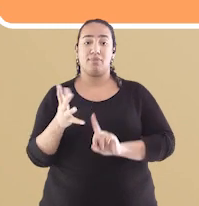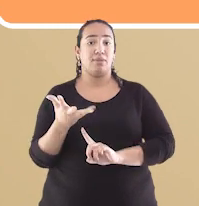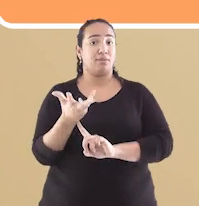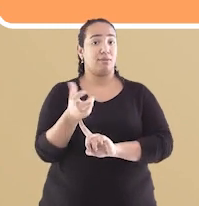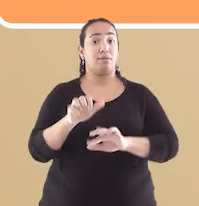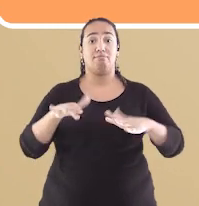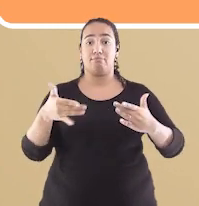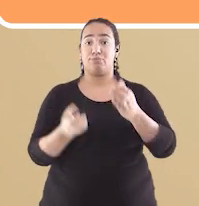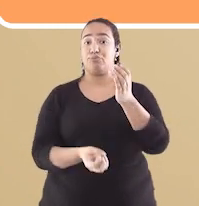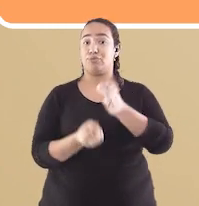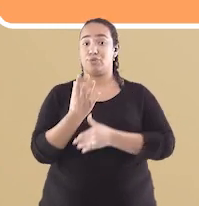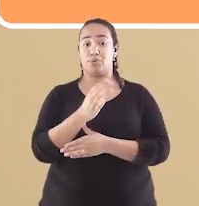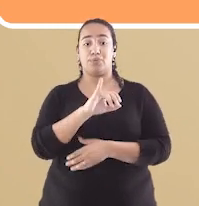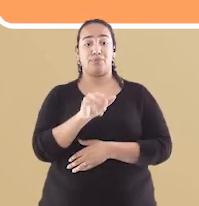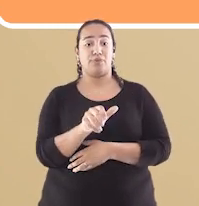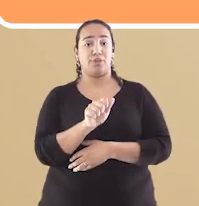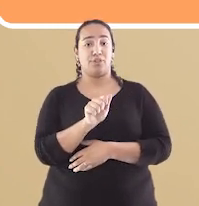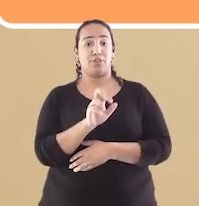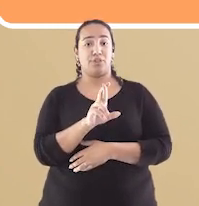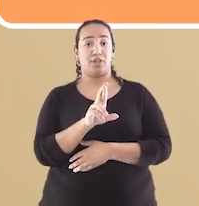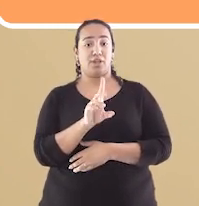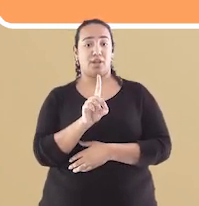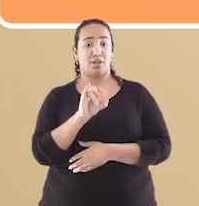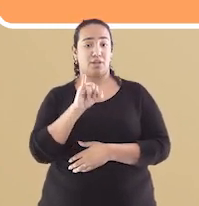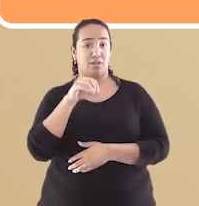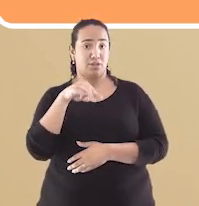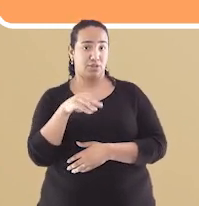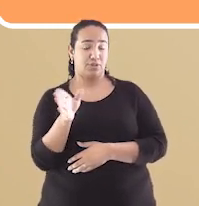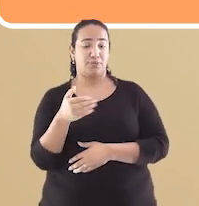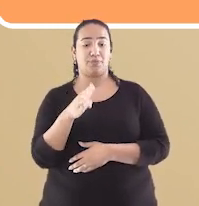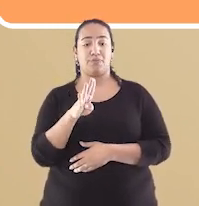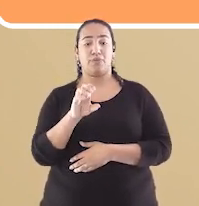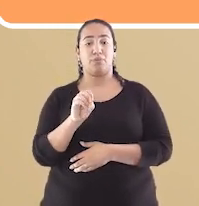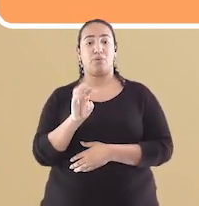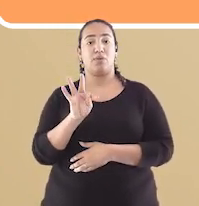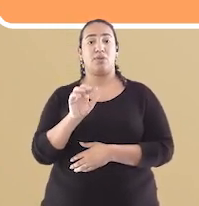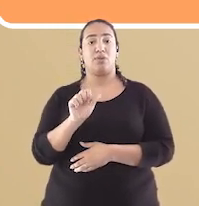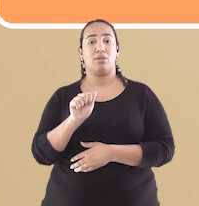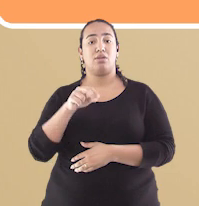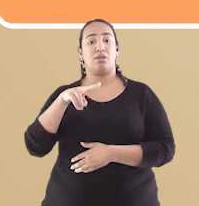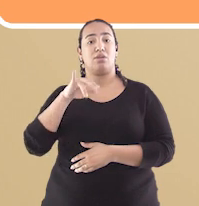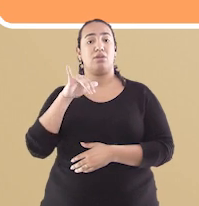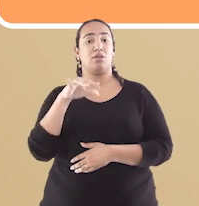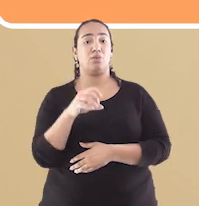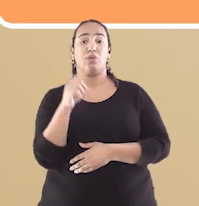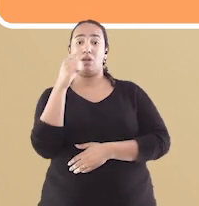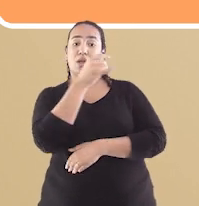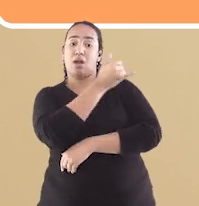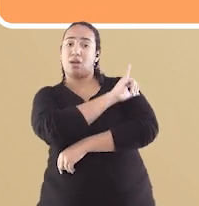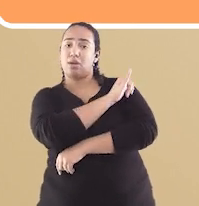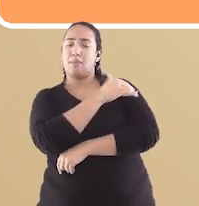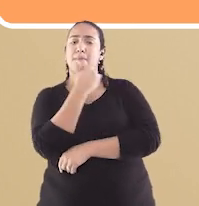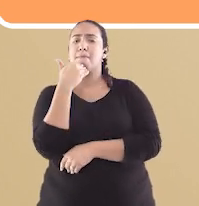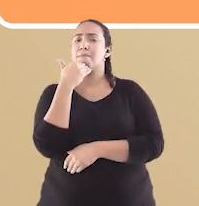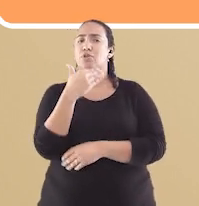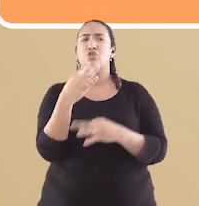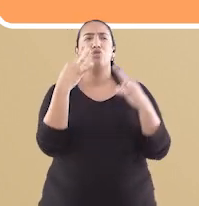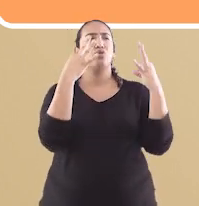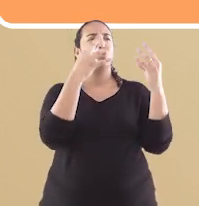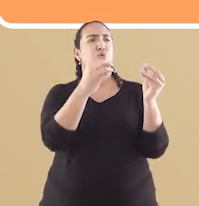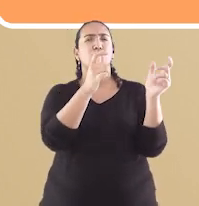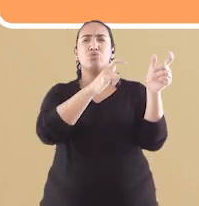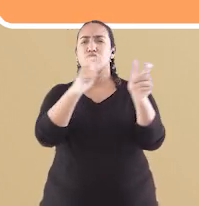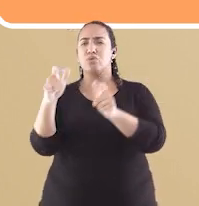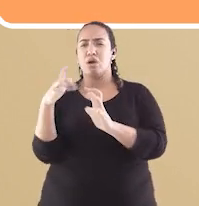criação do Jardim Botânico da cidade do Rio de Janeiro. Ordenou que trouxesse mudas de árvores e plantas de diversos